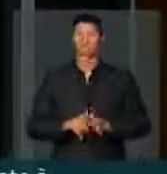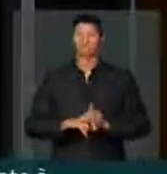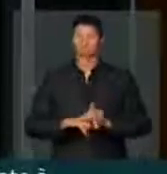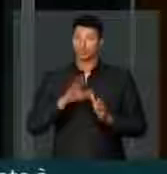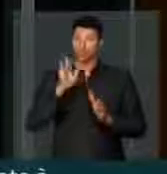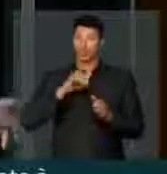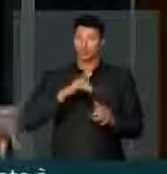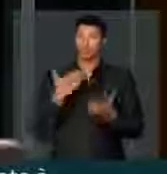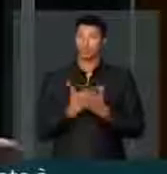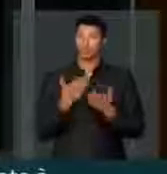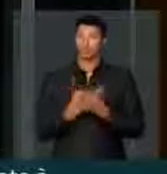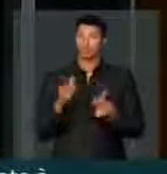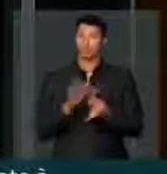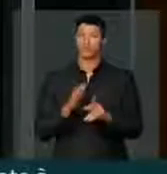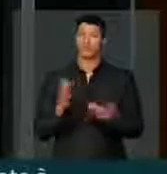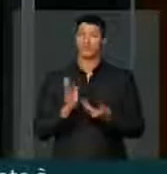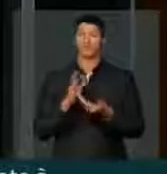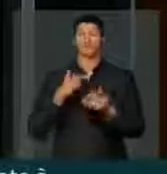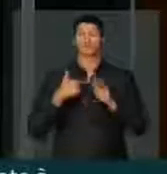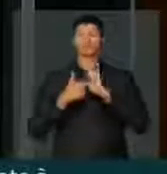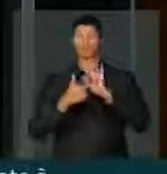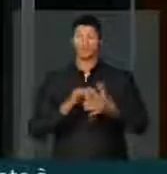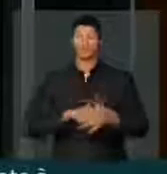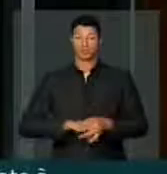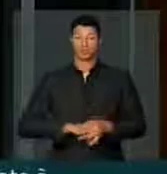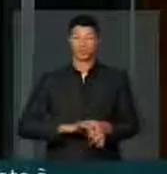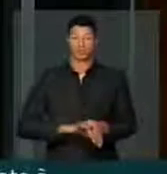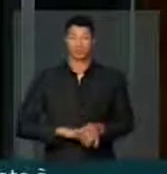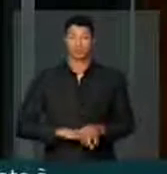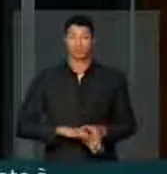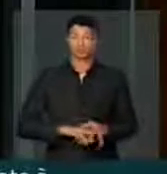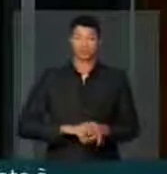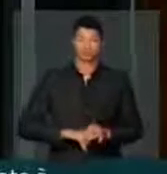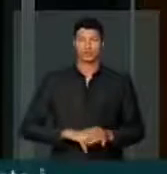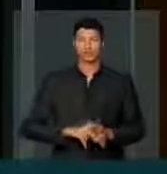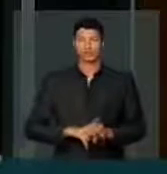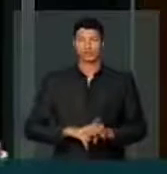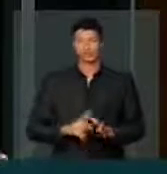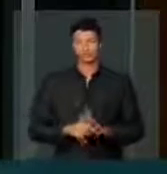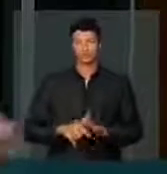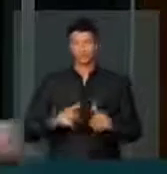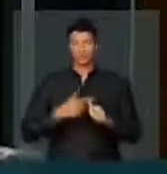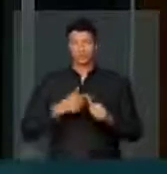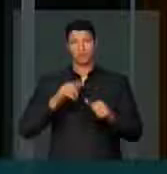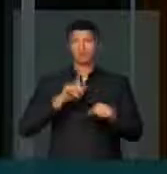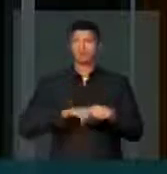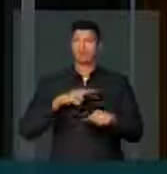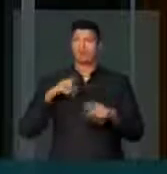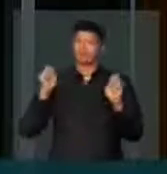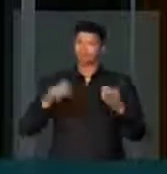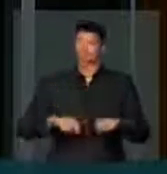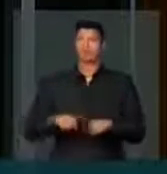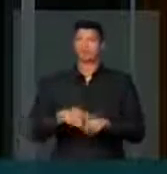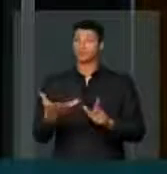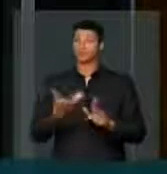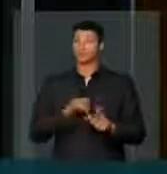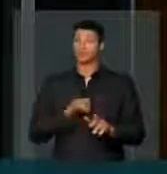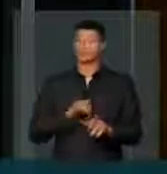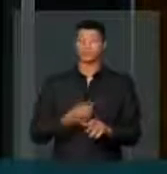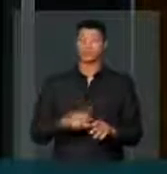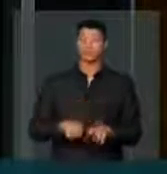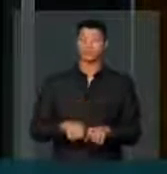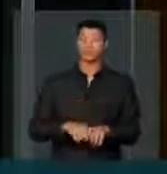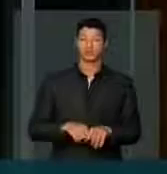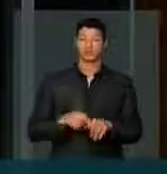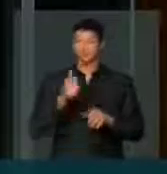existe um estudo da própria Casa que demonstra que no primeiro momento existe a possibilidade de arrecadação